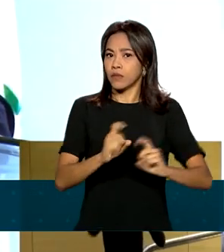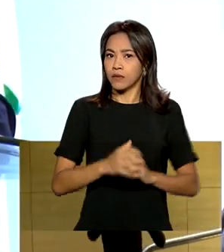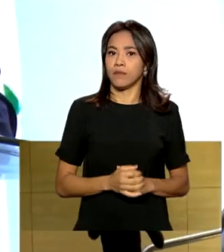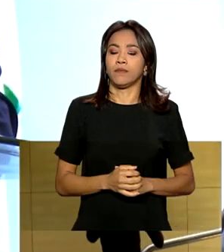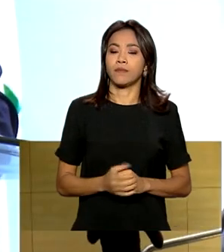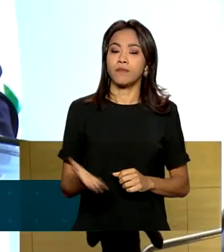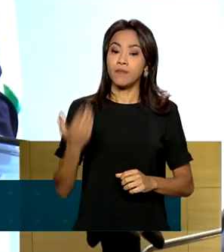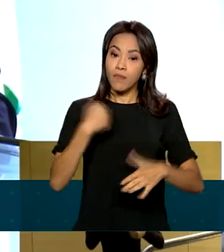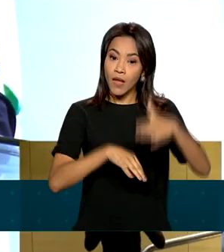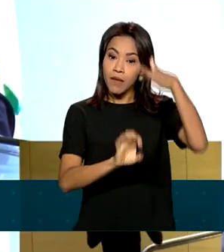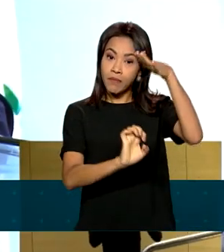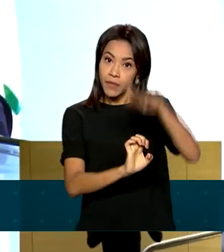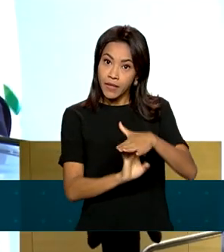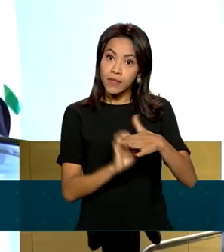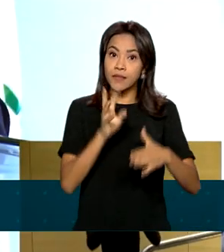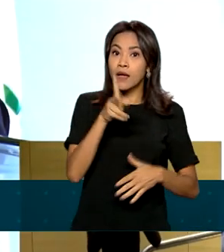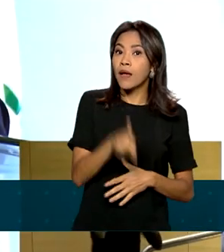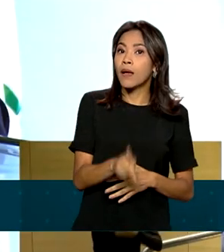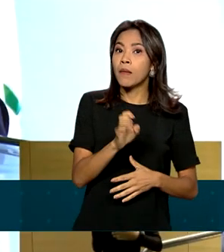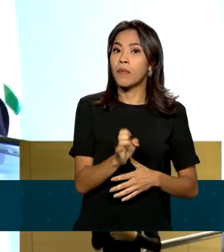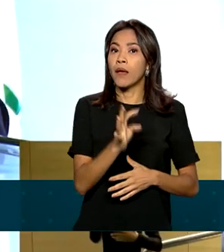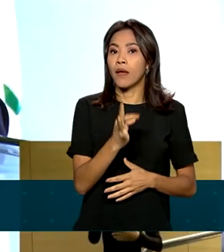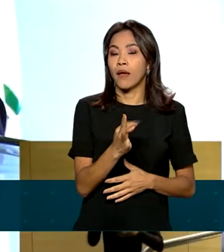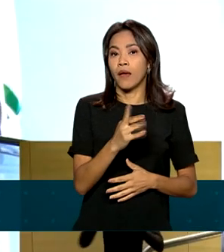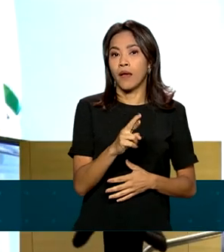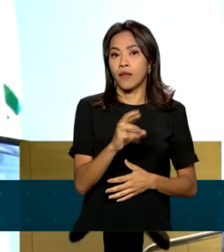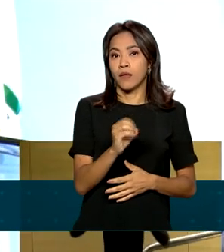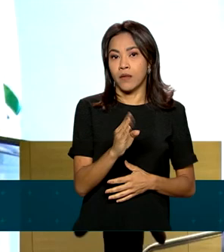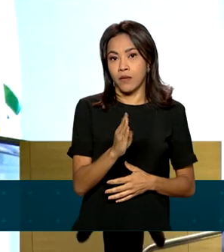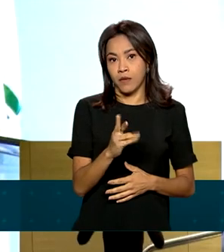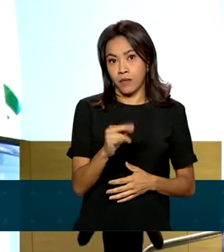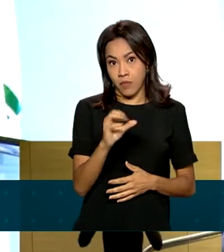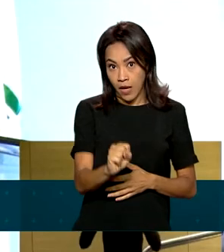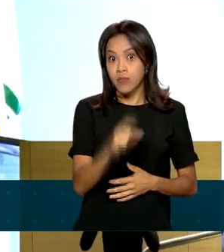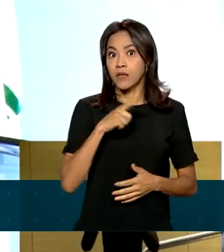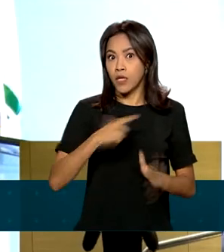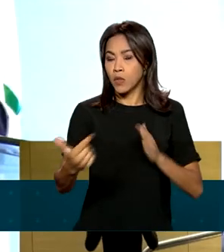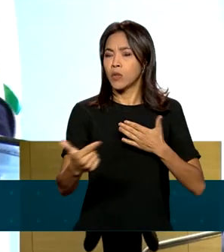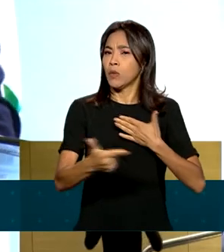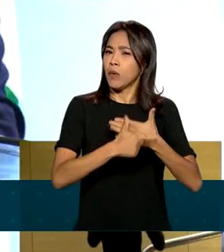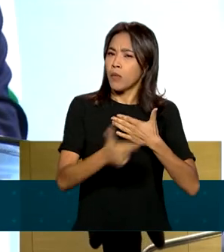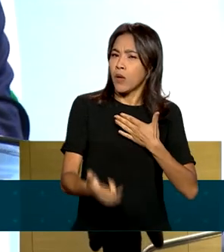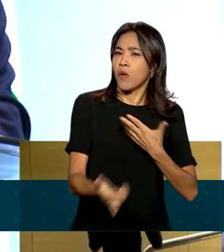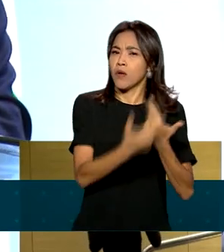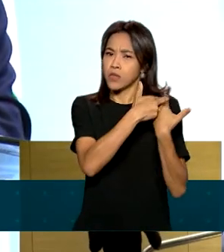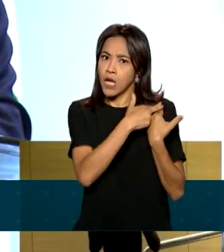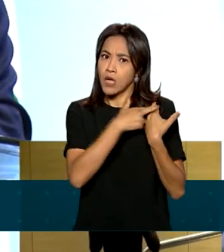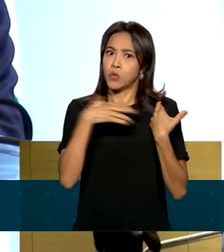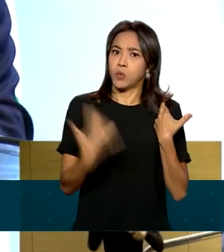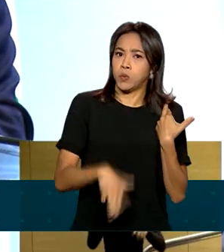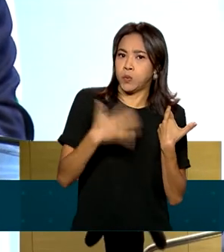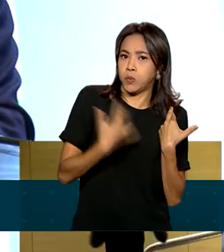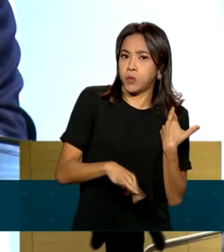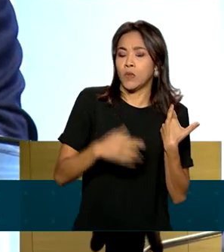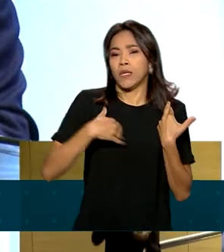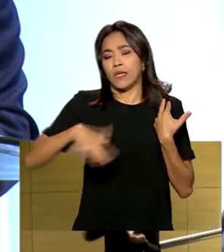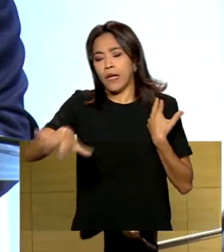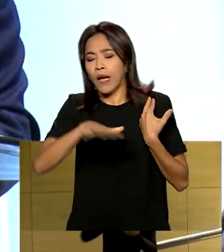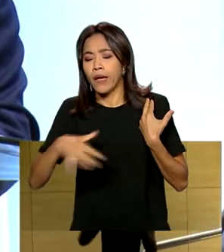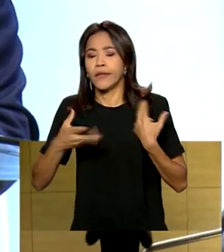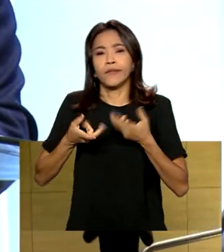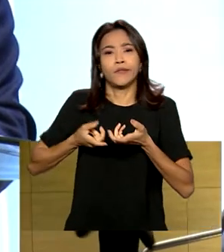tem um papel relevante a desempear, seja na geração de renda, empregos e